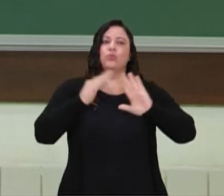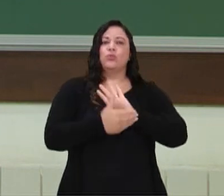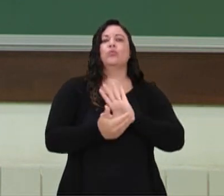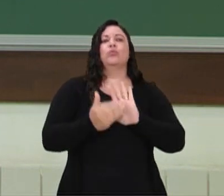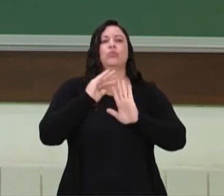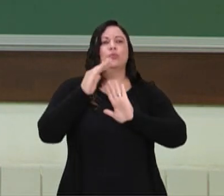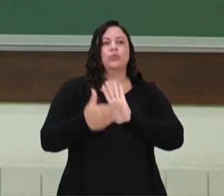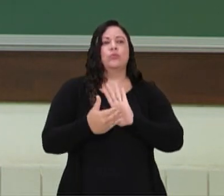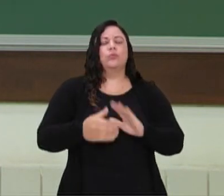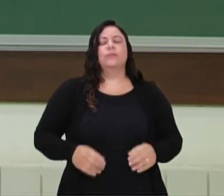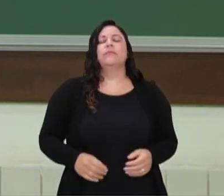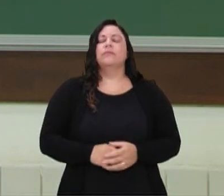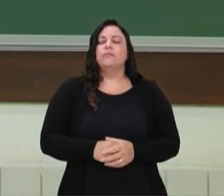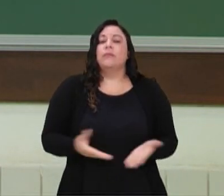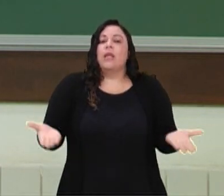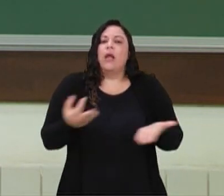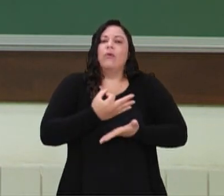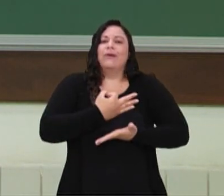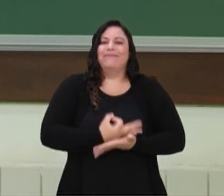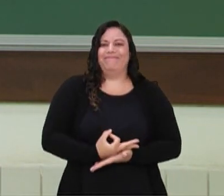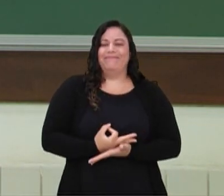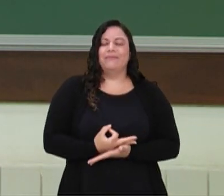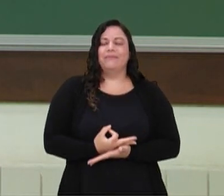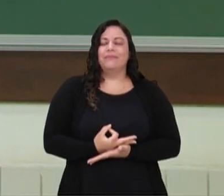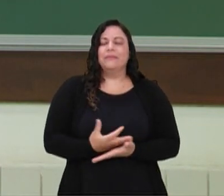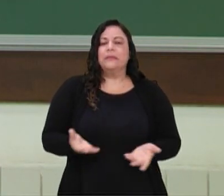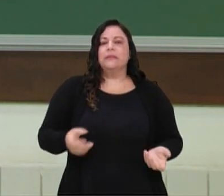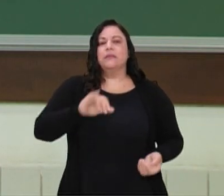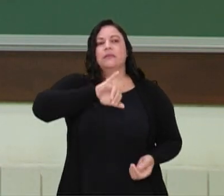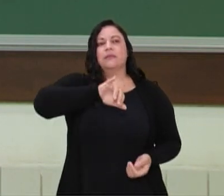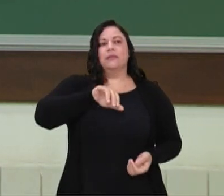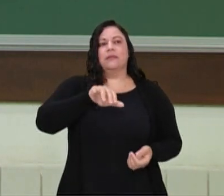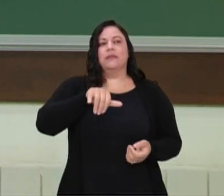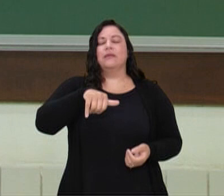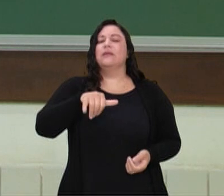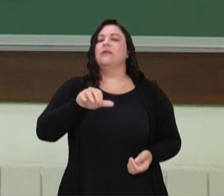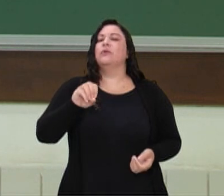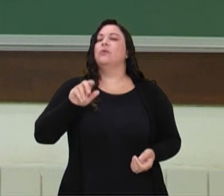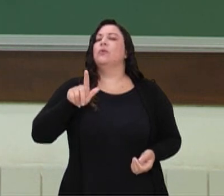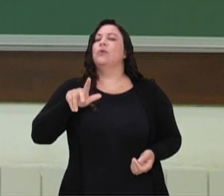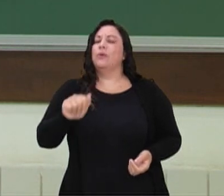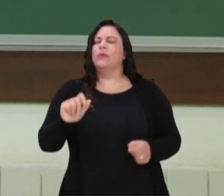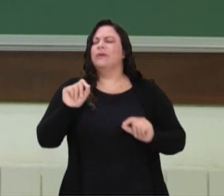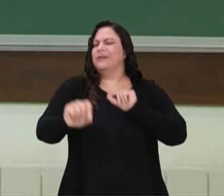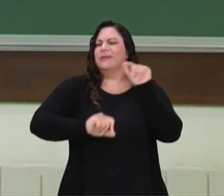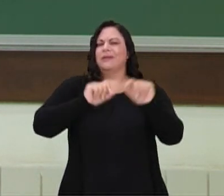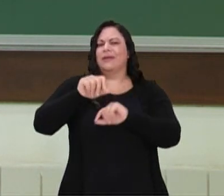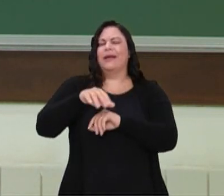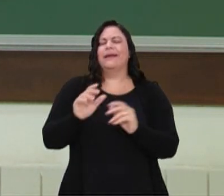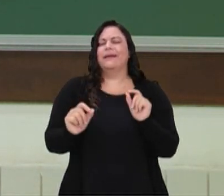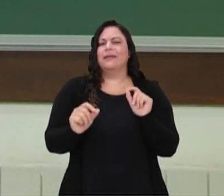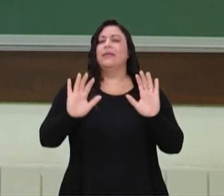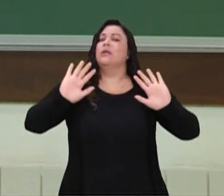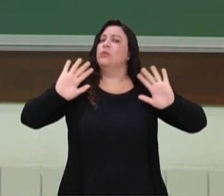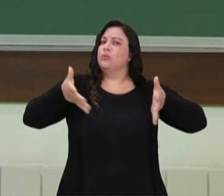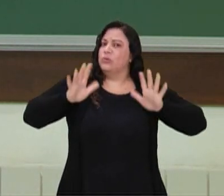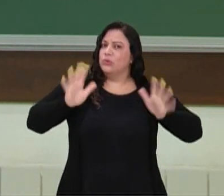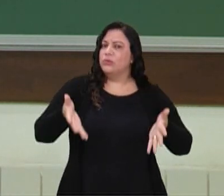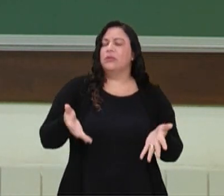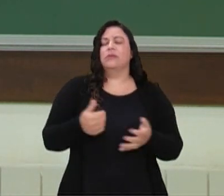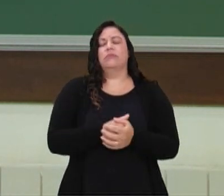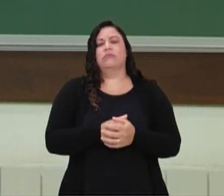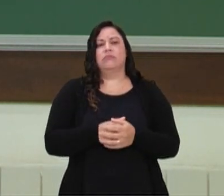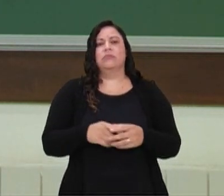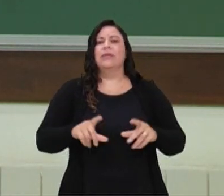E aqui, a gente seguiu, depois do crossfit, a gente seguiu com a yoga. Que já tem um trabalho corporal bem